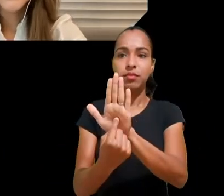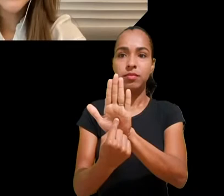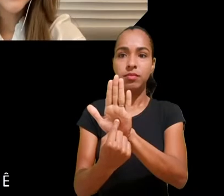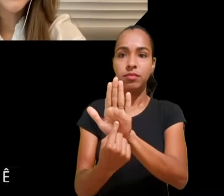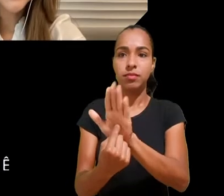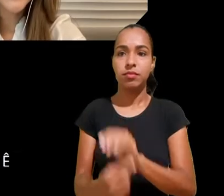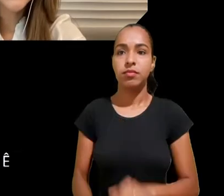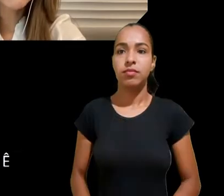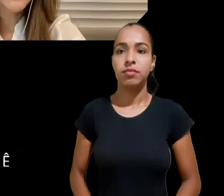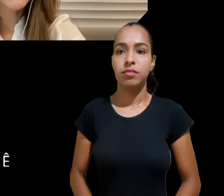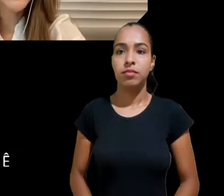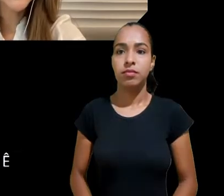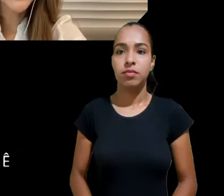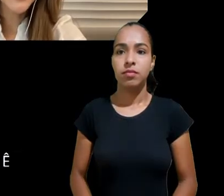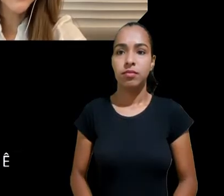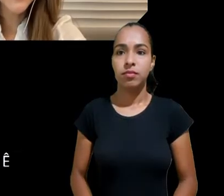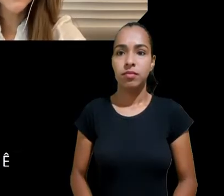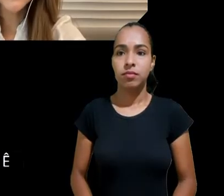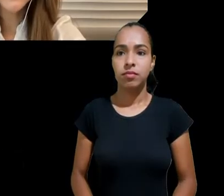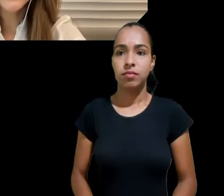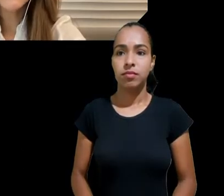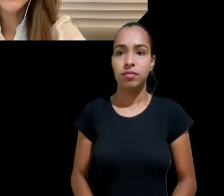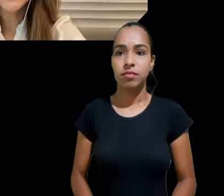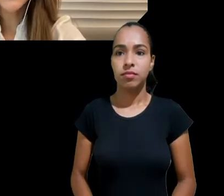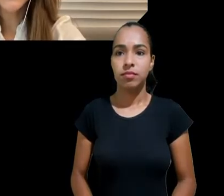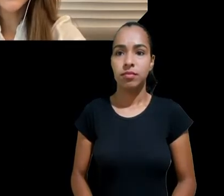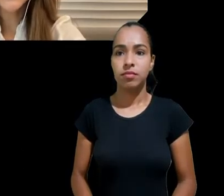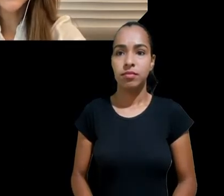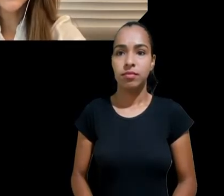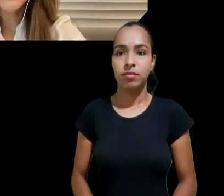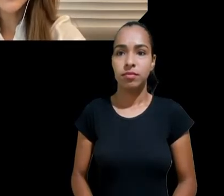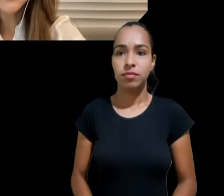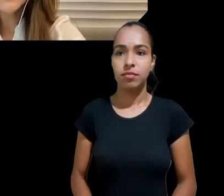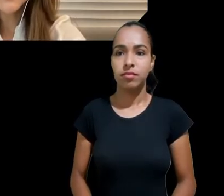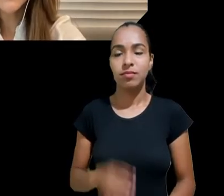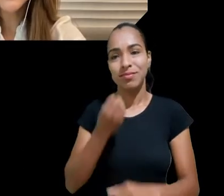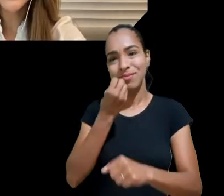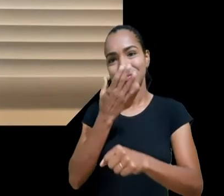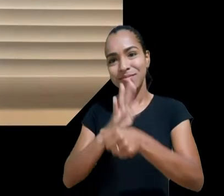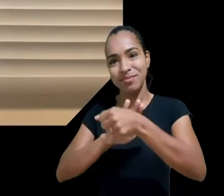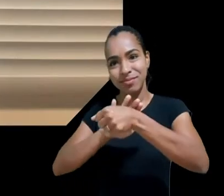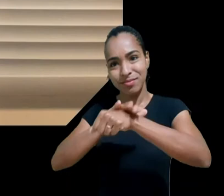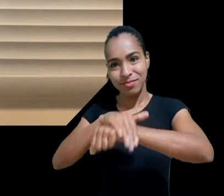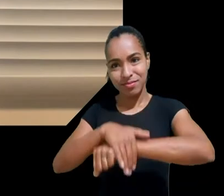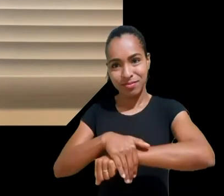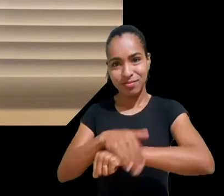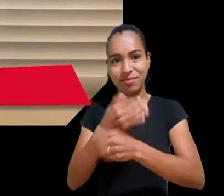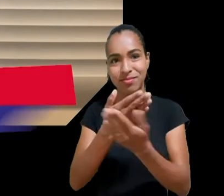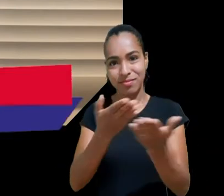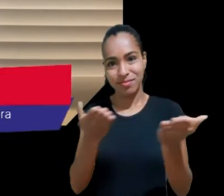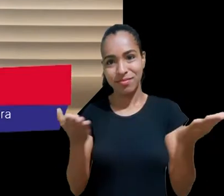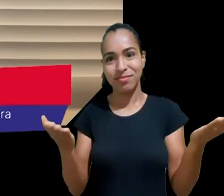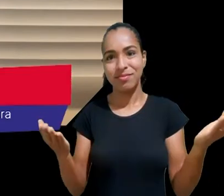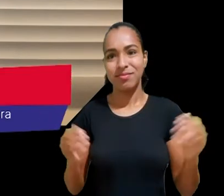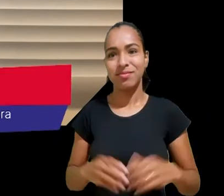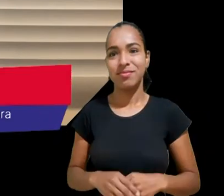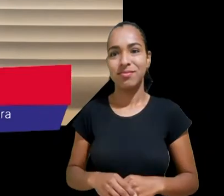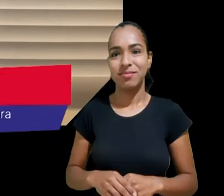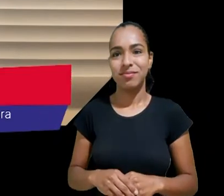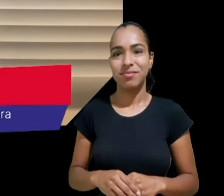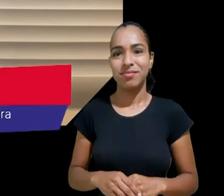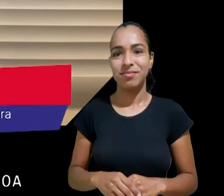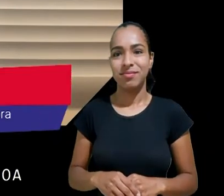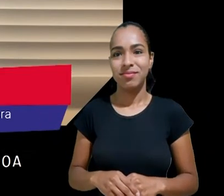Claro que sim, queijo em bem. Boa noite a todos, também em nome do João, eu gostaria de cumprimentar todos